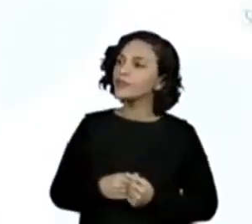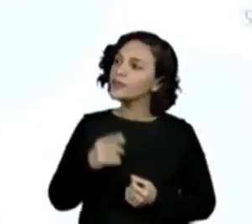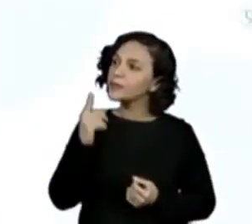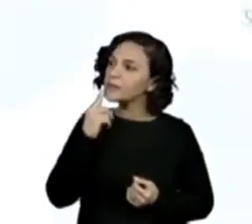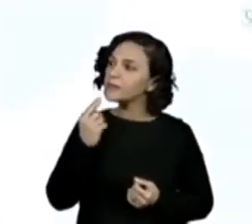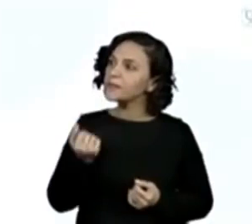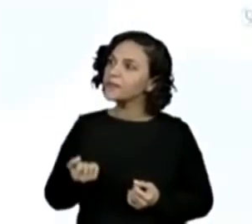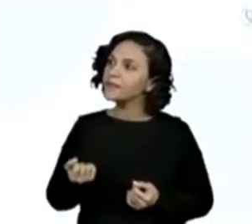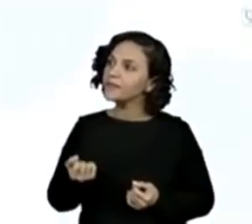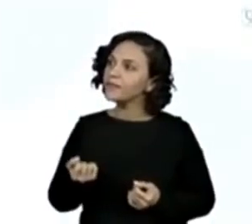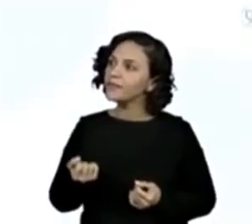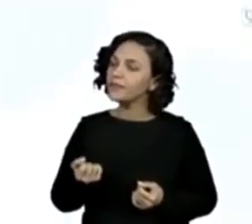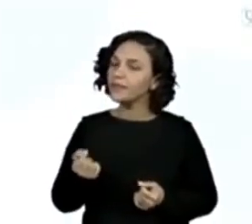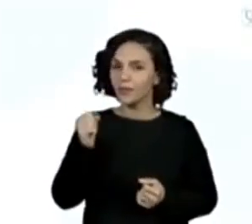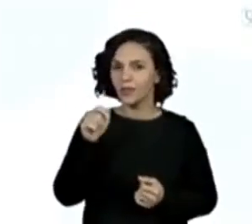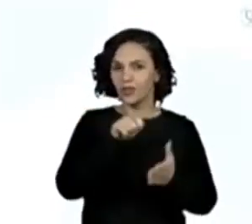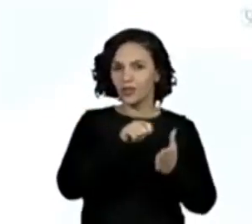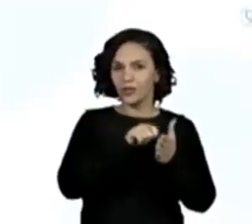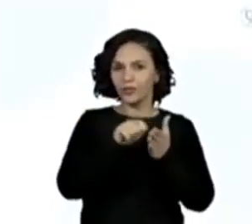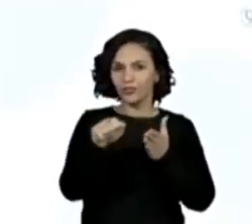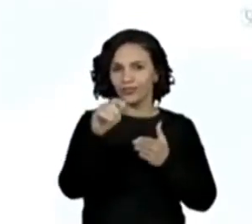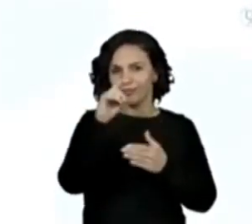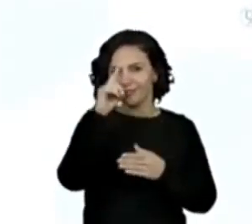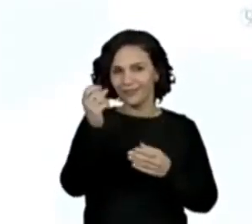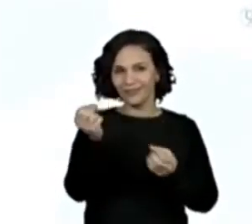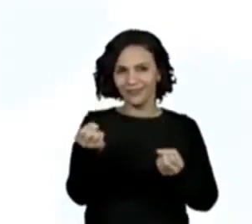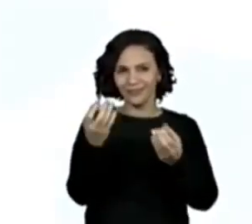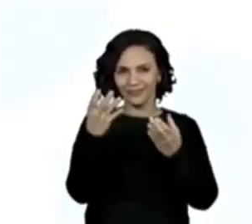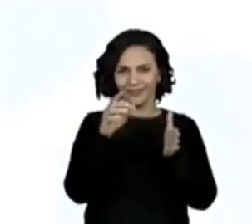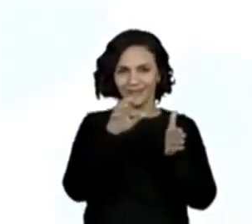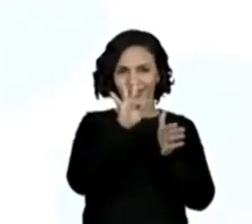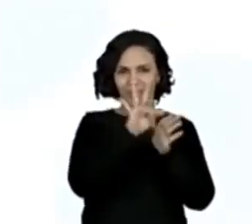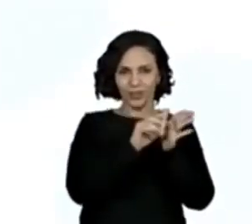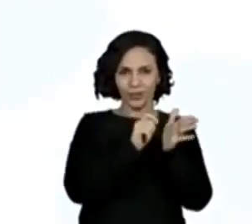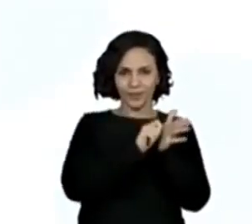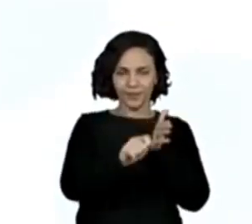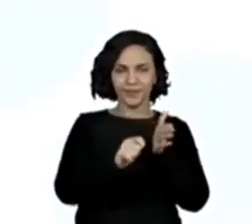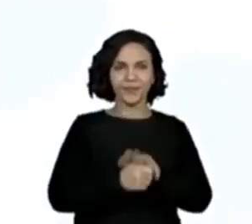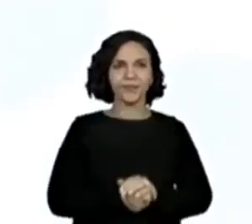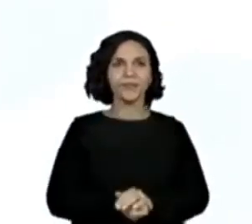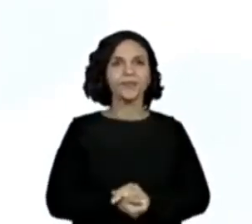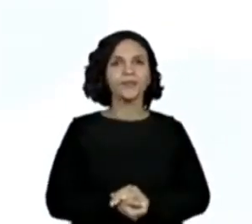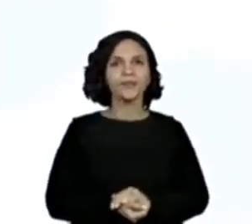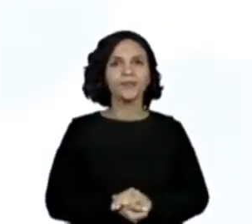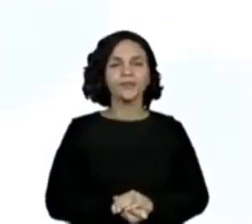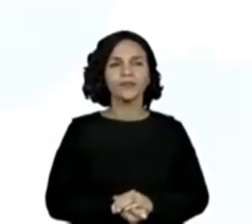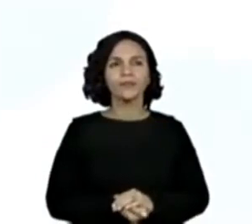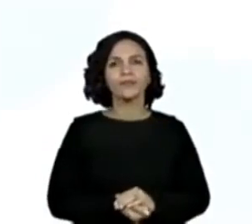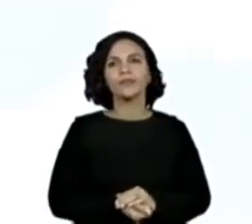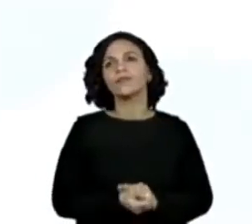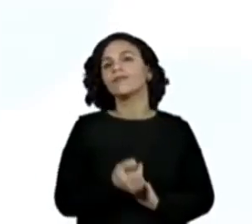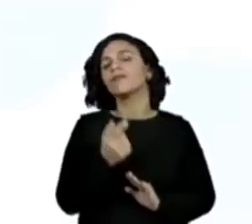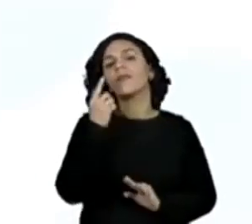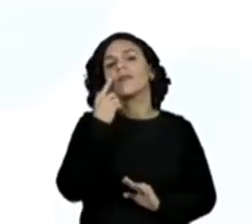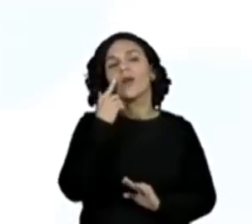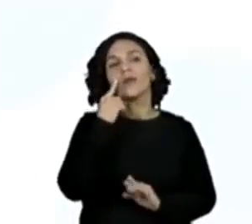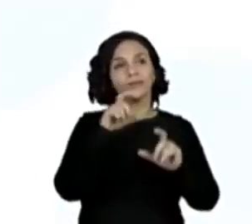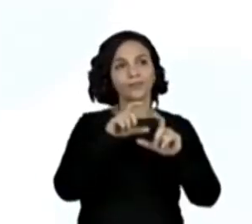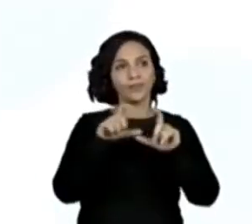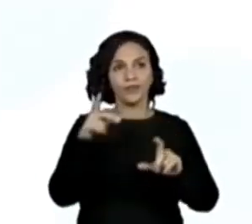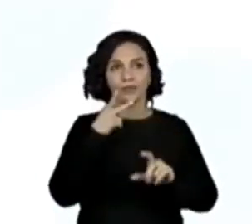Você pode colocar o marca-texto para mim? Pronto. Põe. Obrigada. Olha lá. O problema diz.